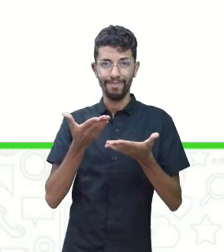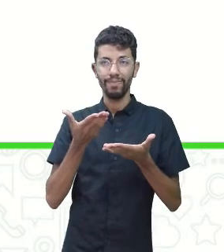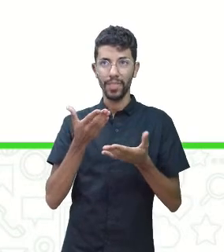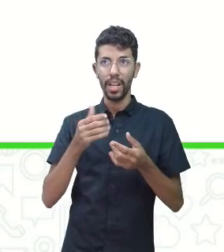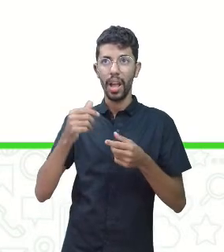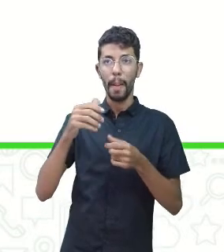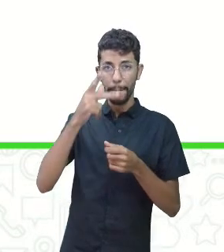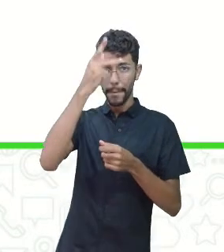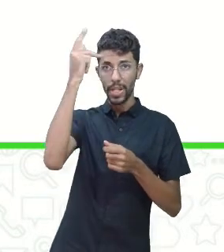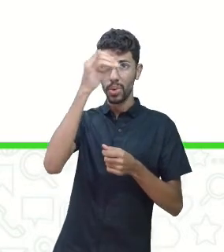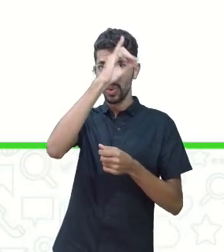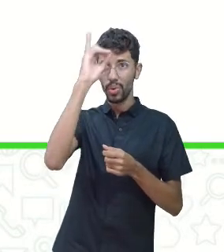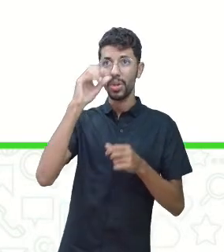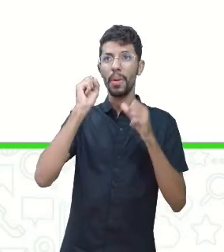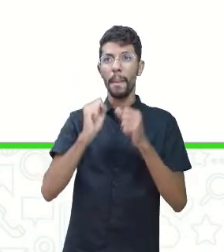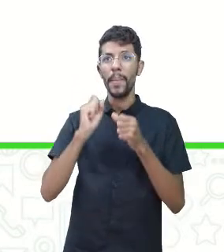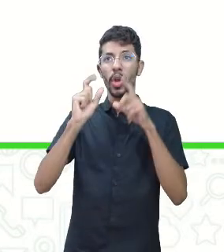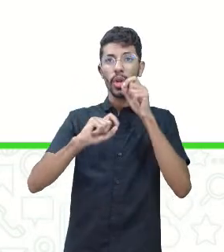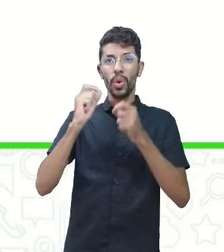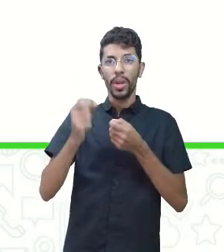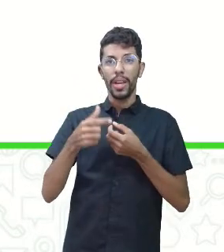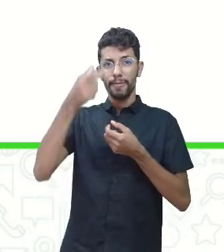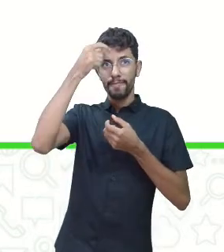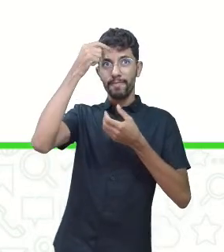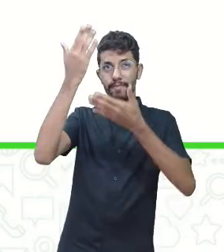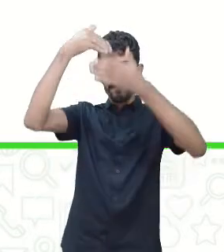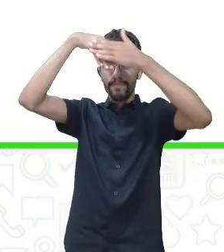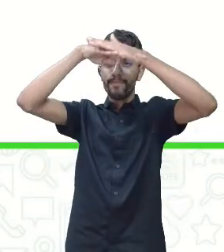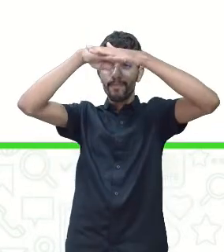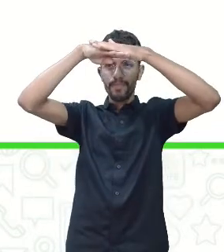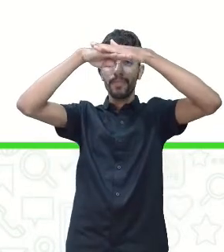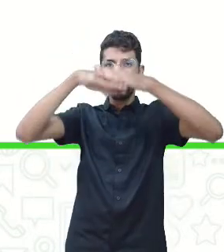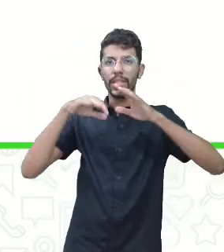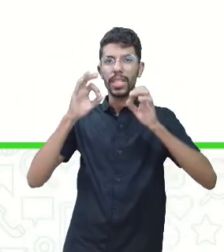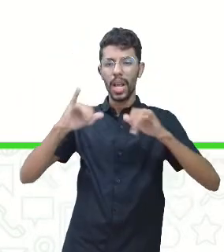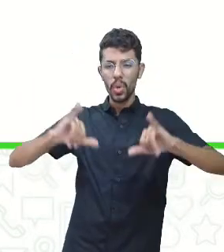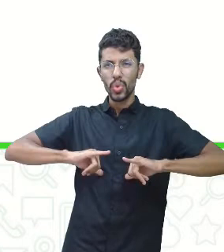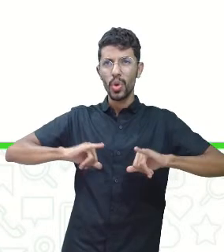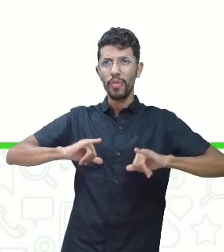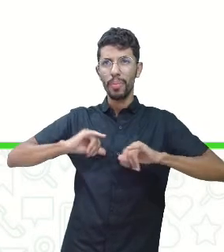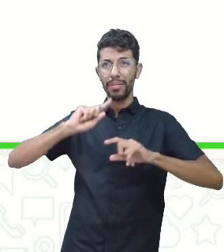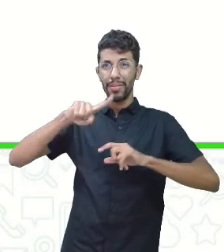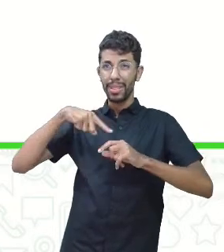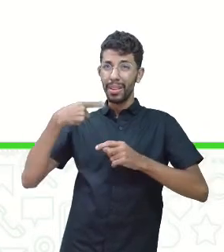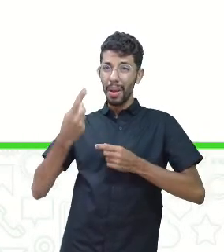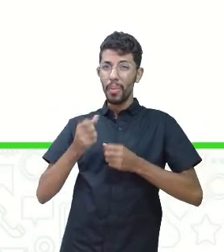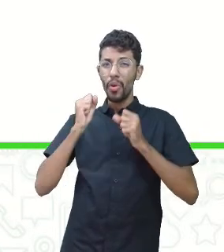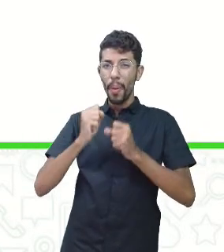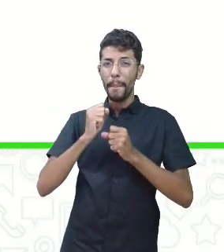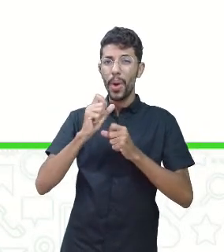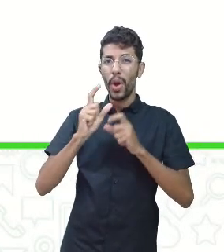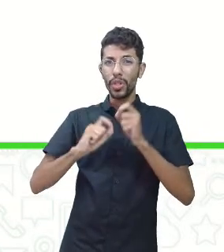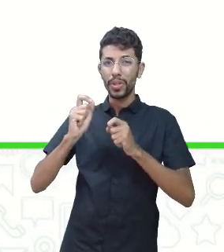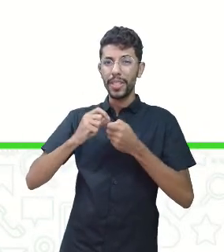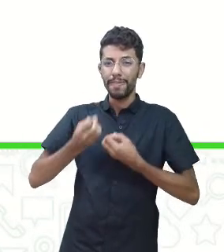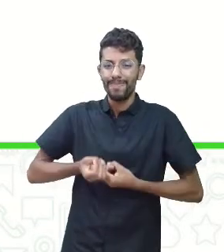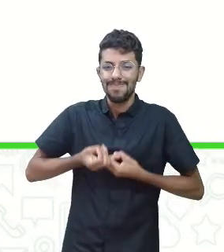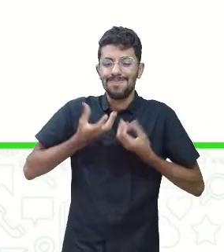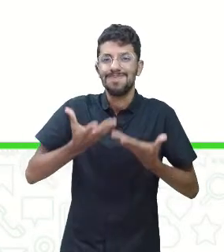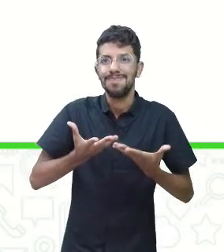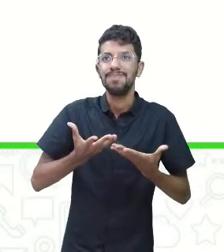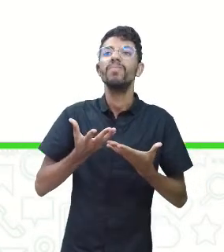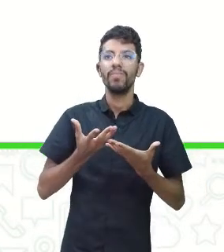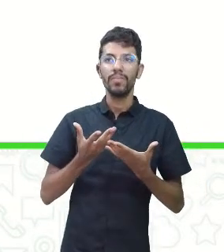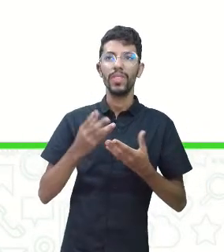guardar aquele sofrimento em seu subconsciente, que virá a se manifestar diversas vezes